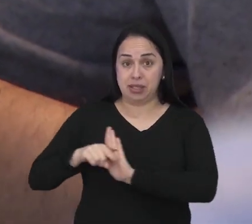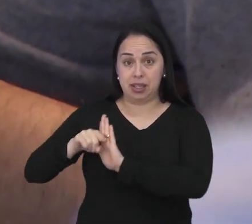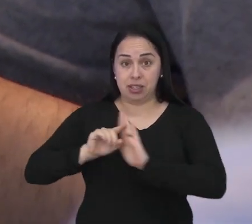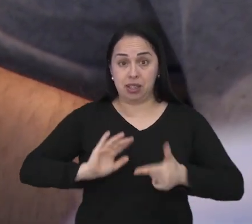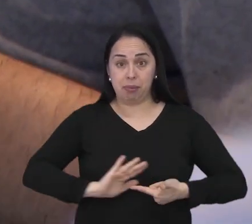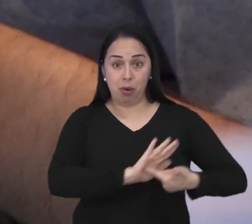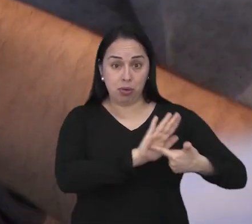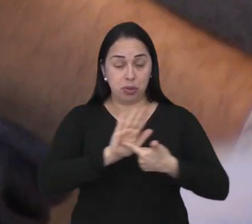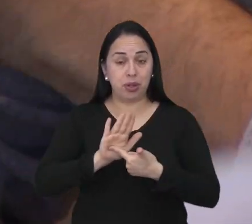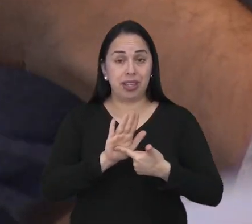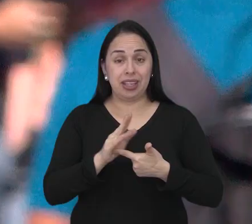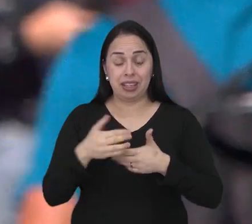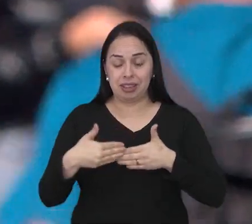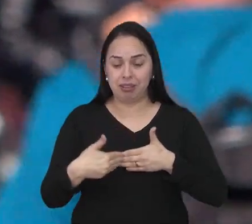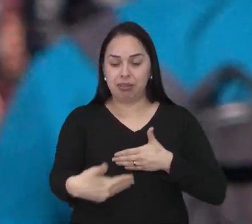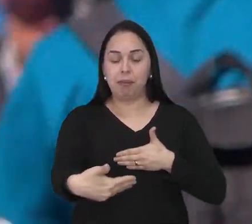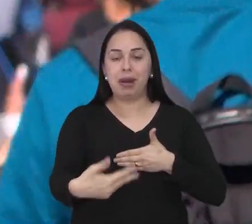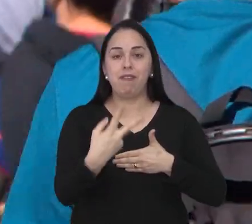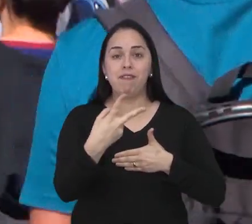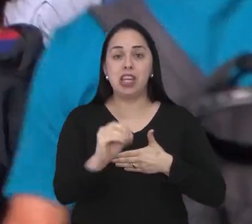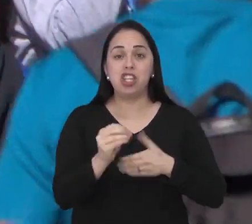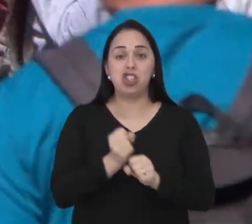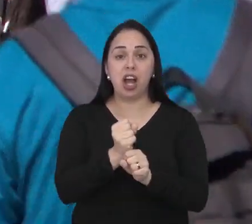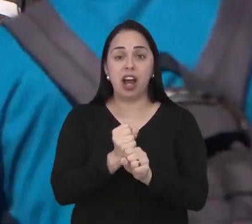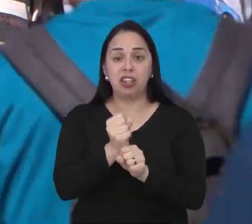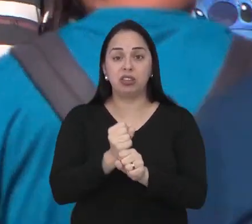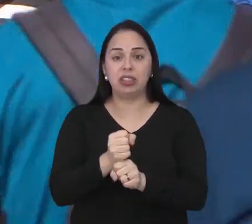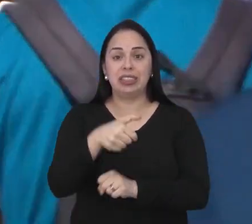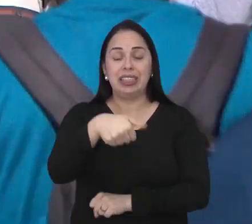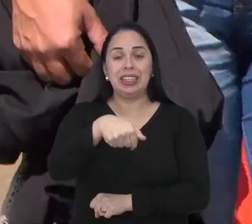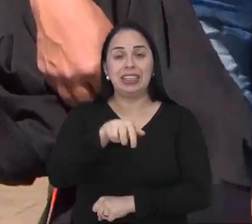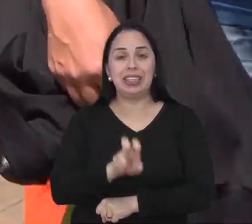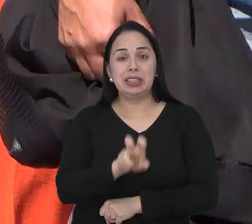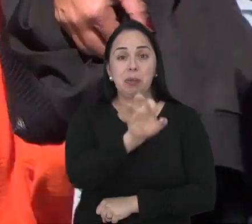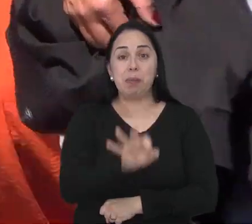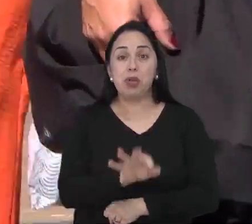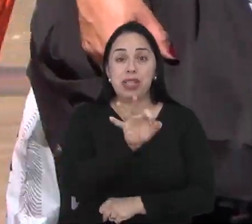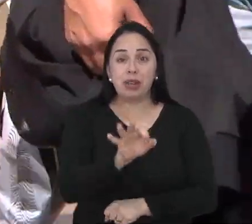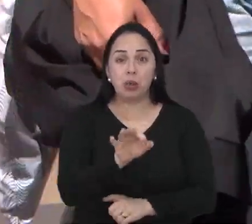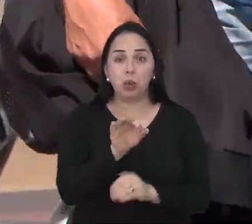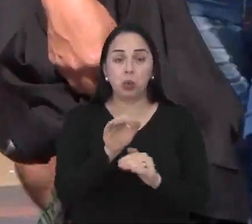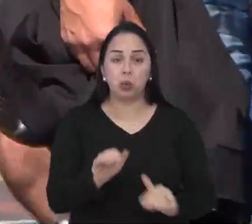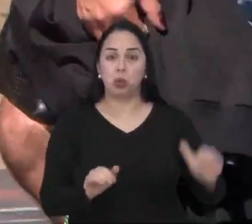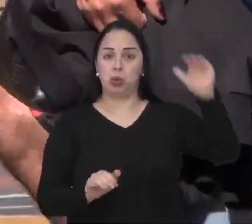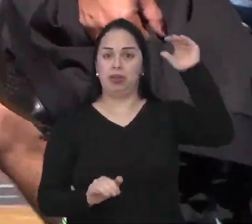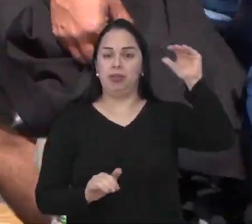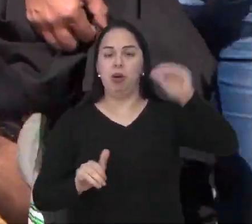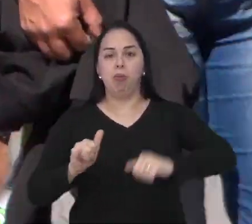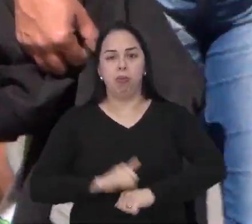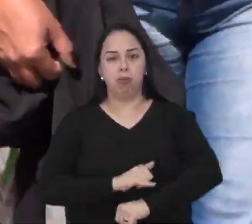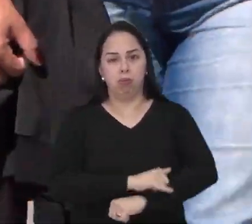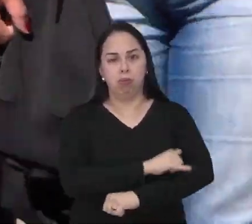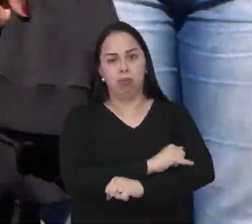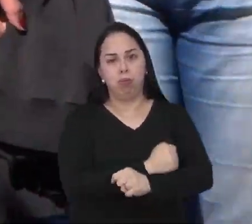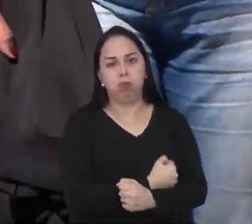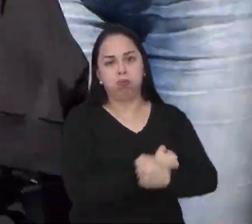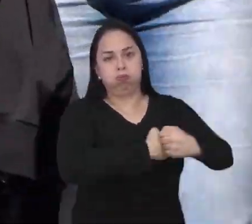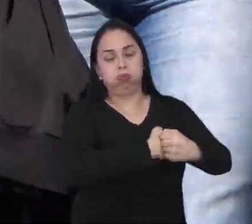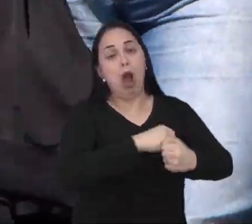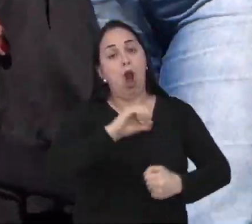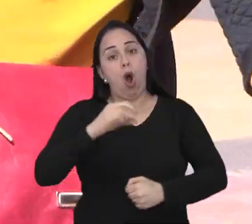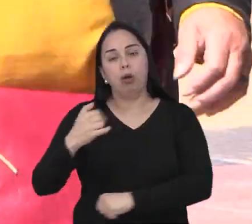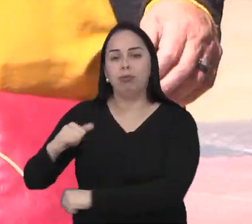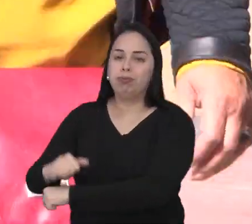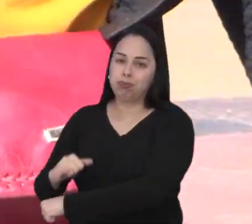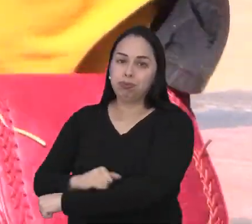preocupante para a saúde. Pesquisa da Fiocruz apontou que em 20 anos, 75% dos adultos